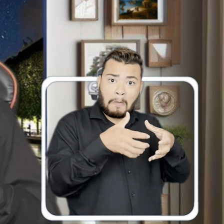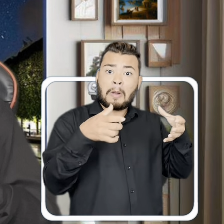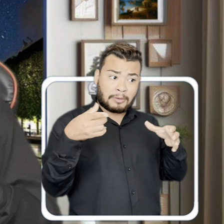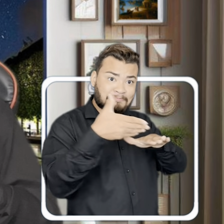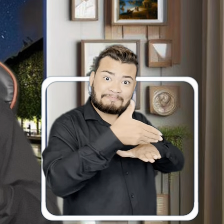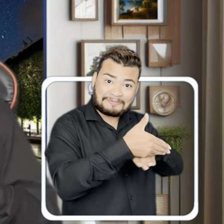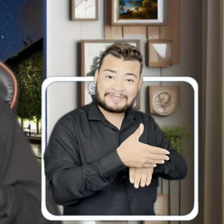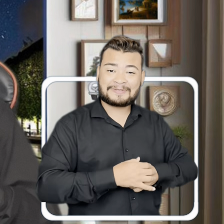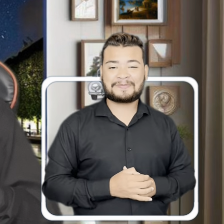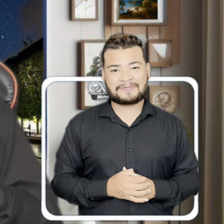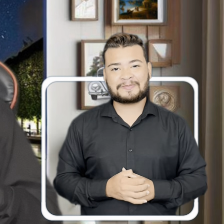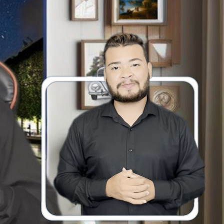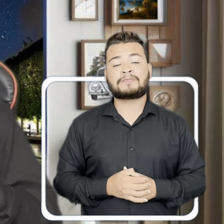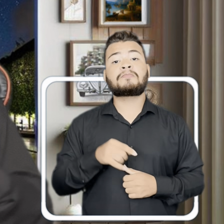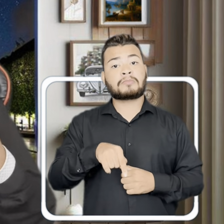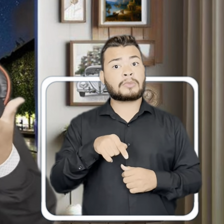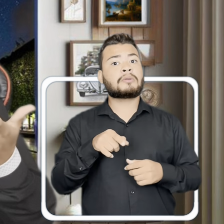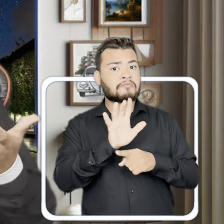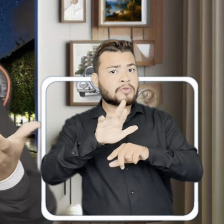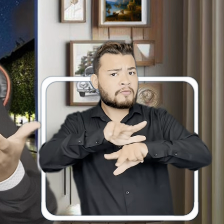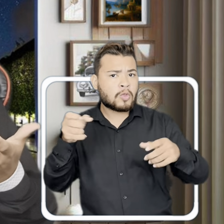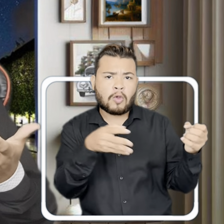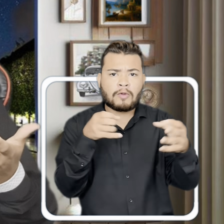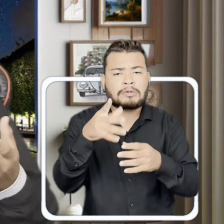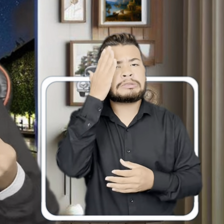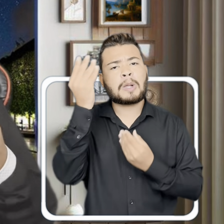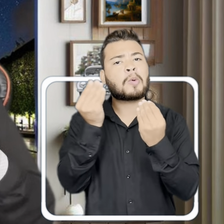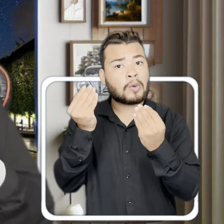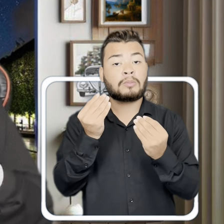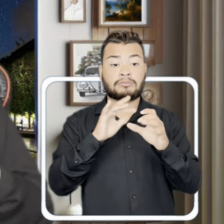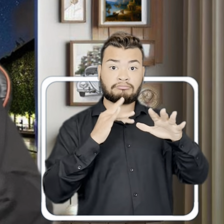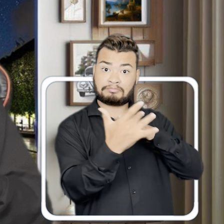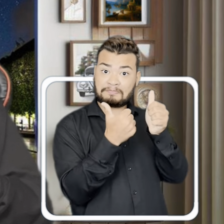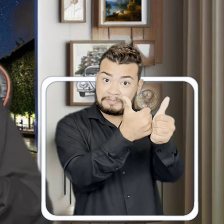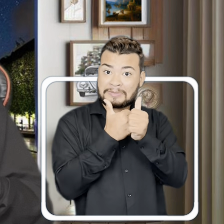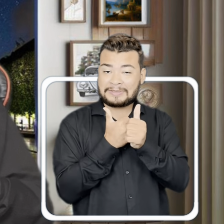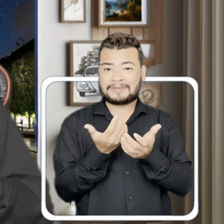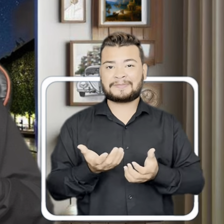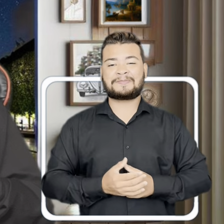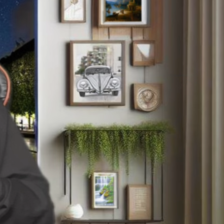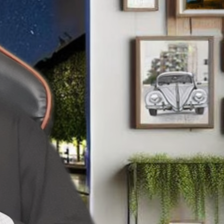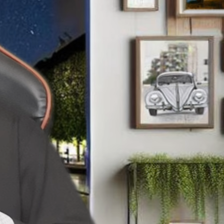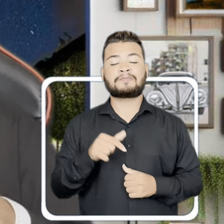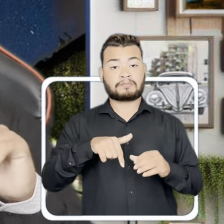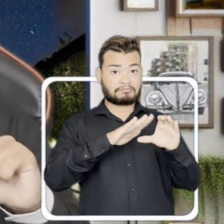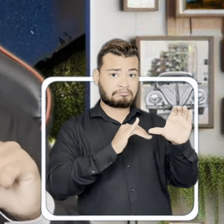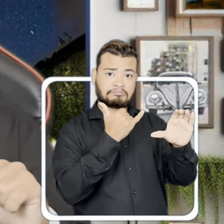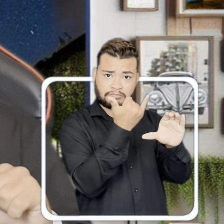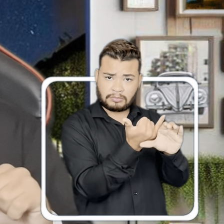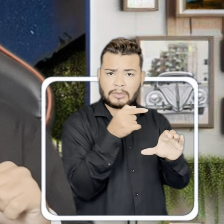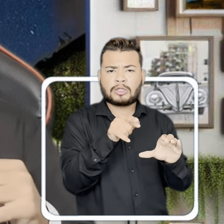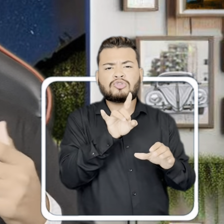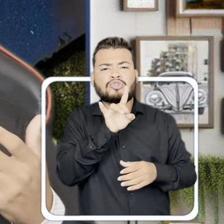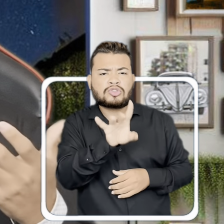nossa comunidade em constante crescimento. Mantenha-se atualizado por me seguir nas redes sociais. Este